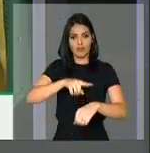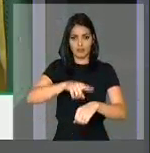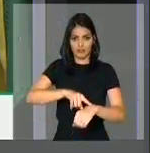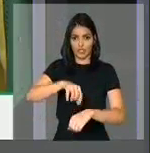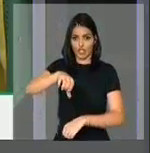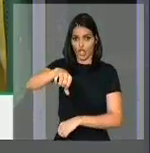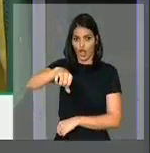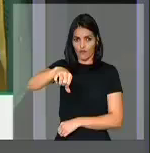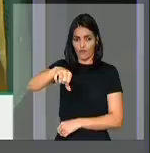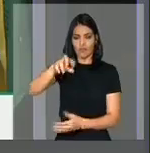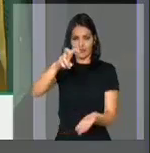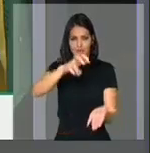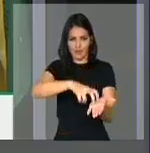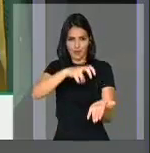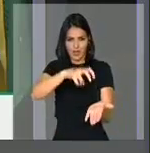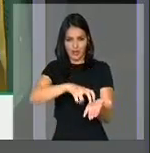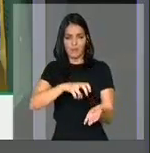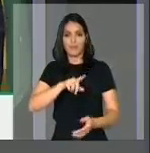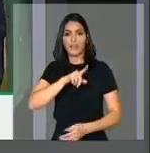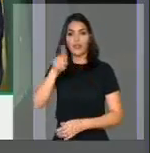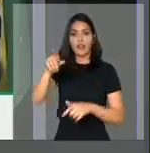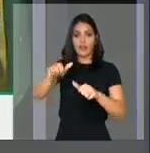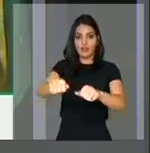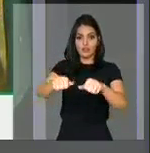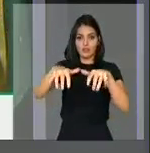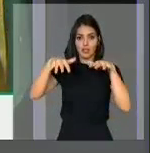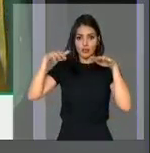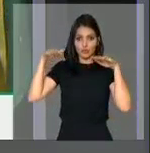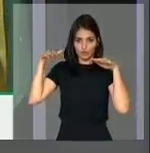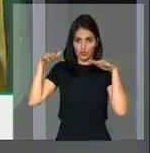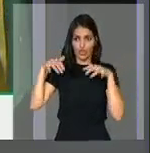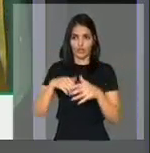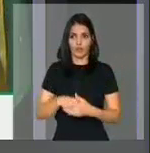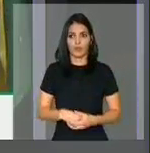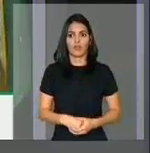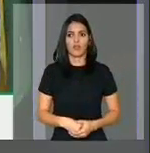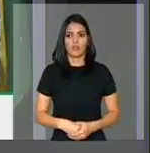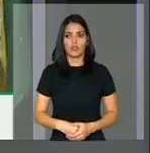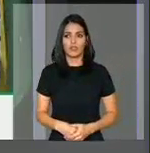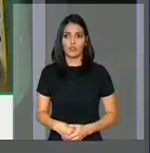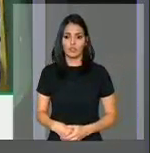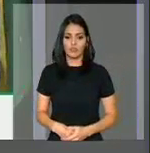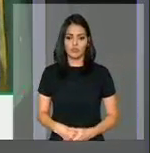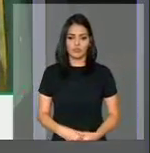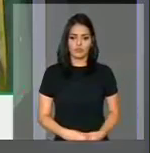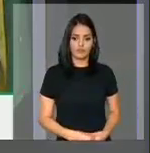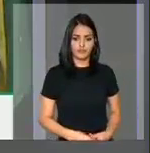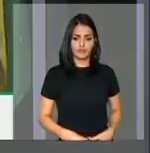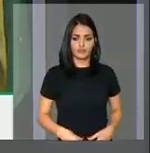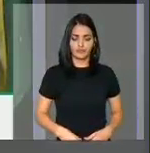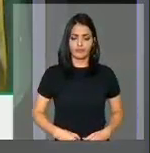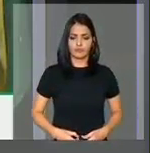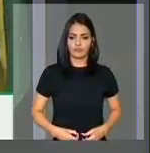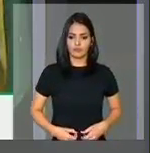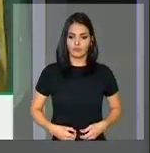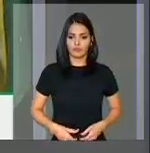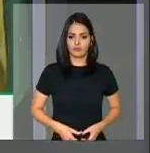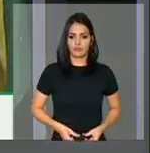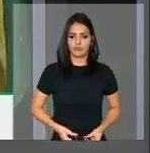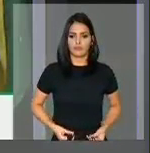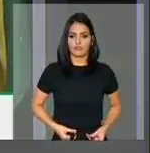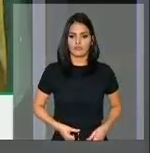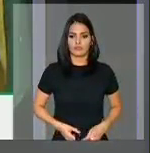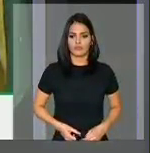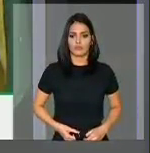de 9 horas da manhã, no auditório que nós teremos, o Nereu